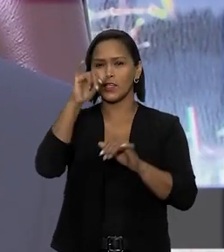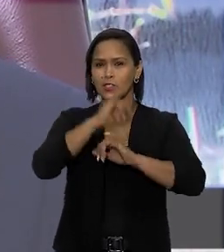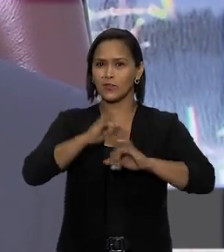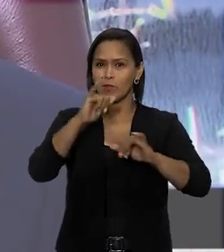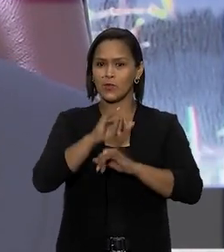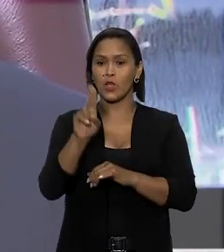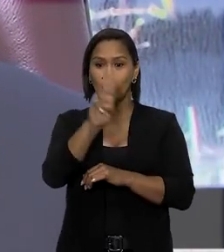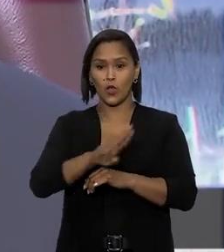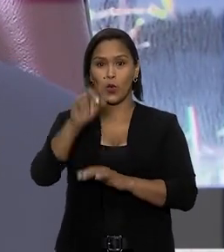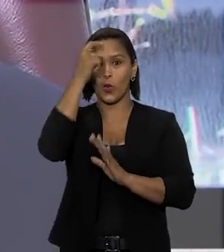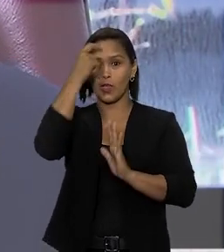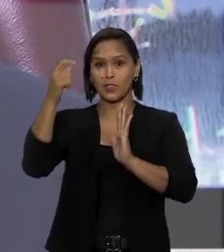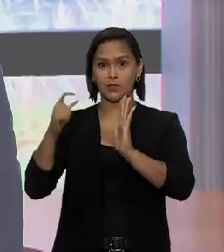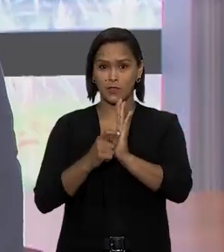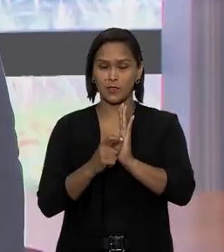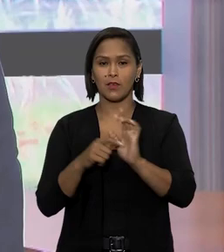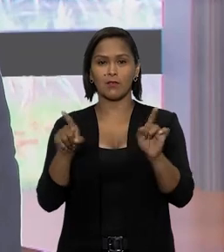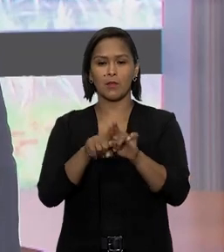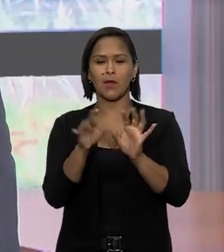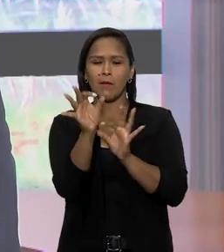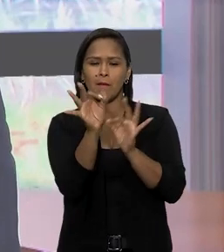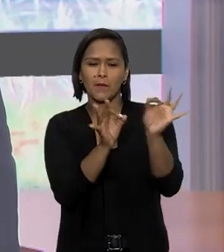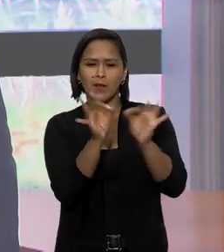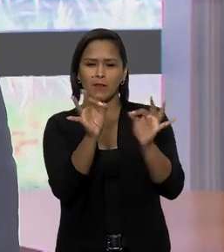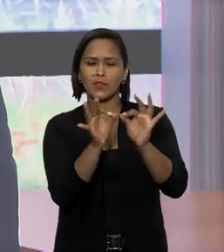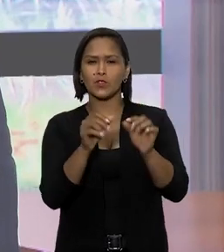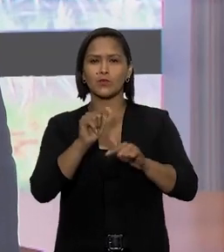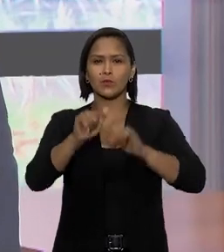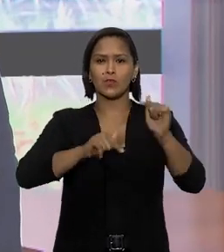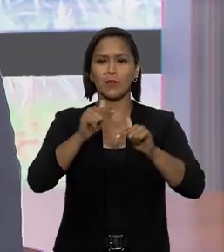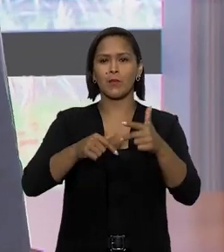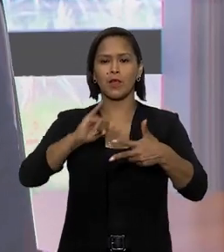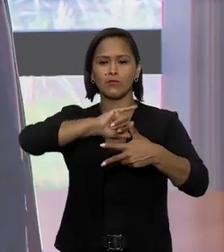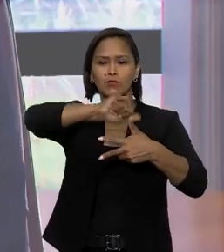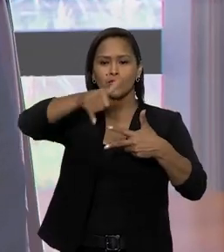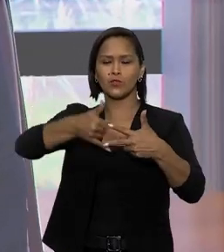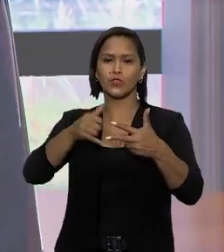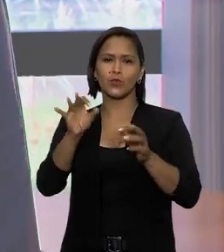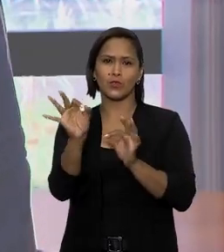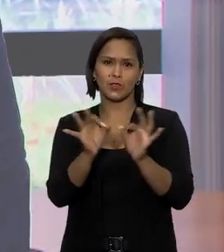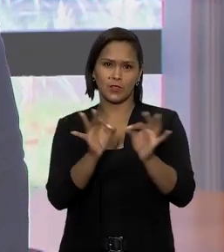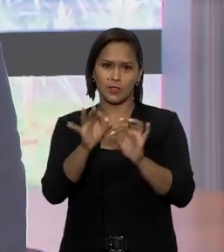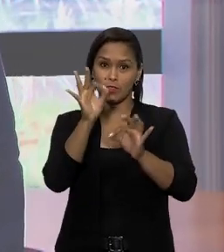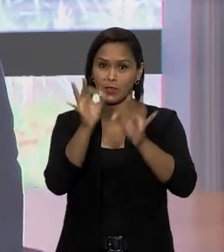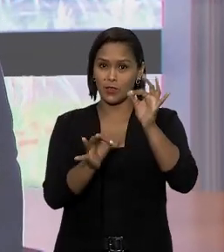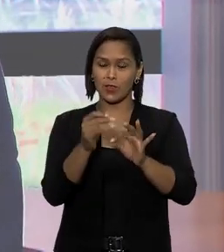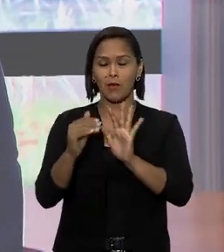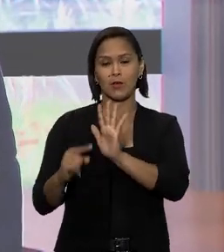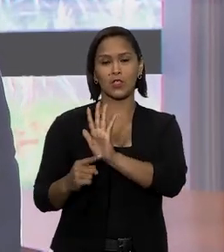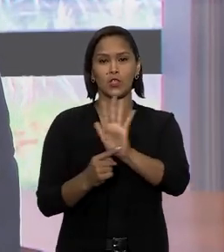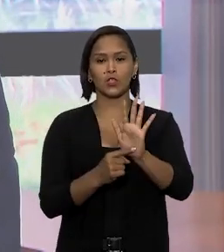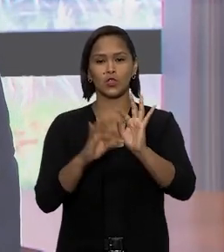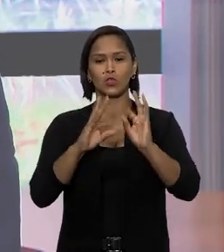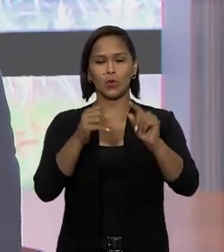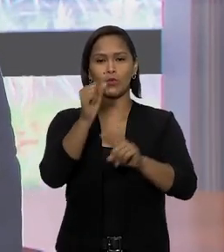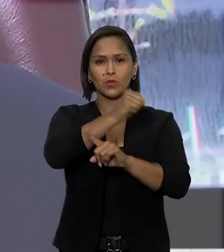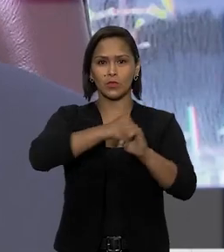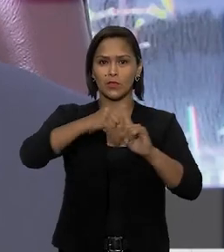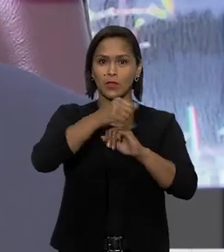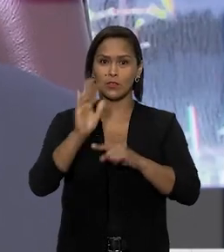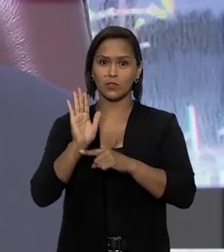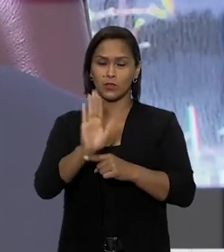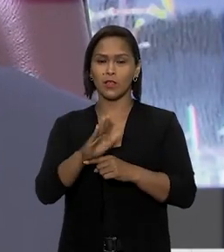dados e o uso de inteligência artificial para aperfeiçoar a sua atuação jurisdicional e atender as demandas da sociedade.